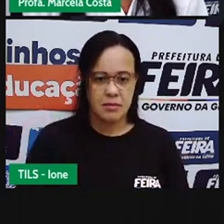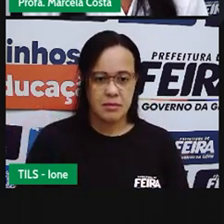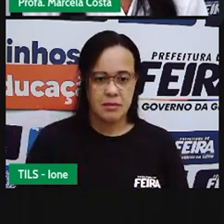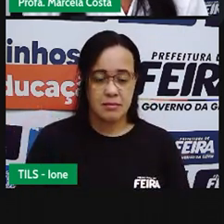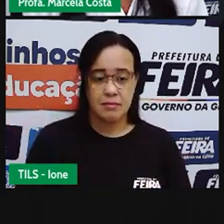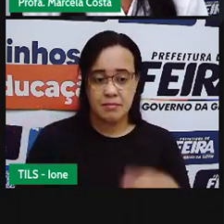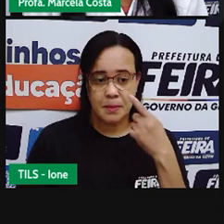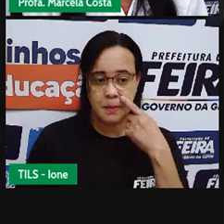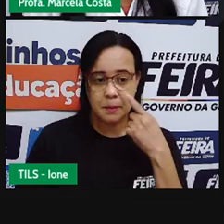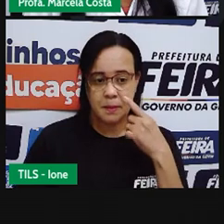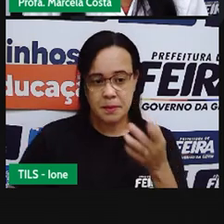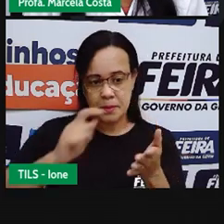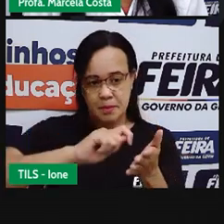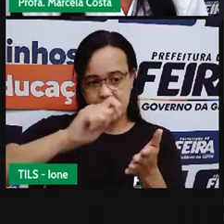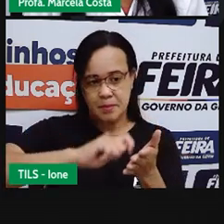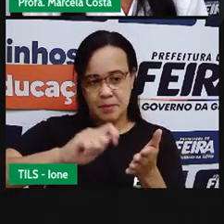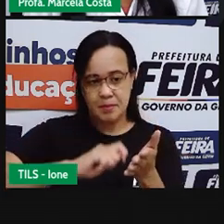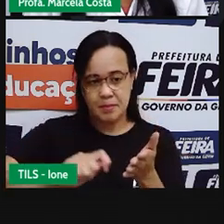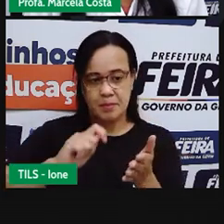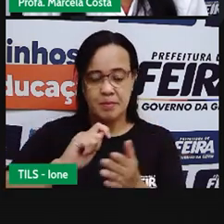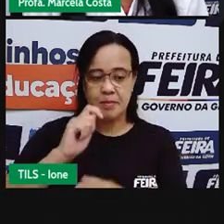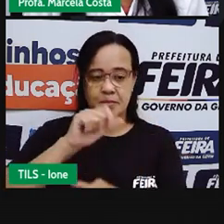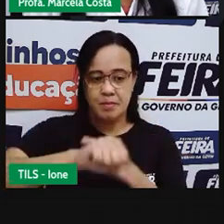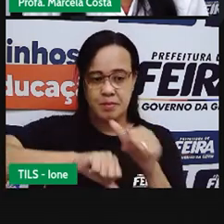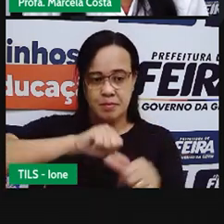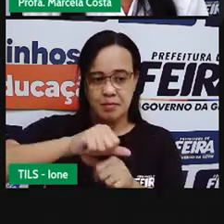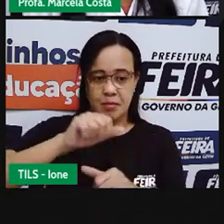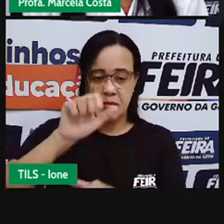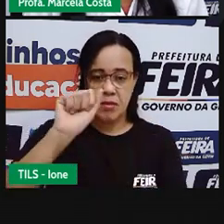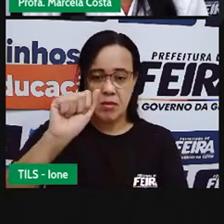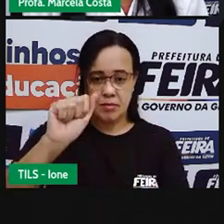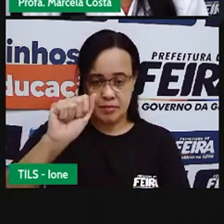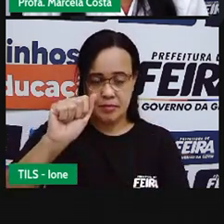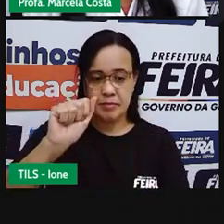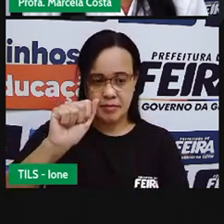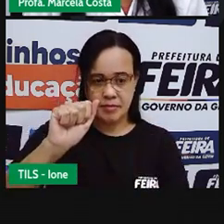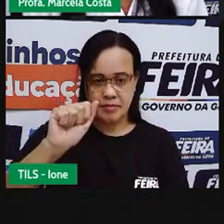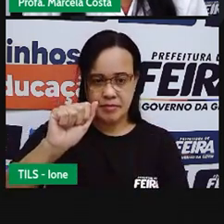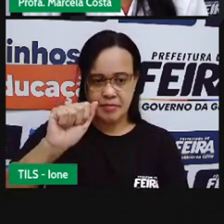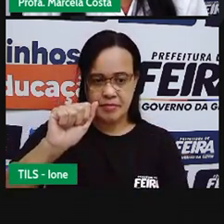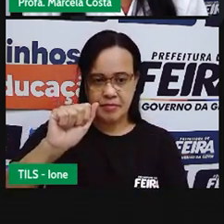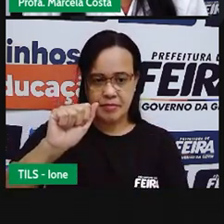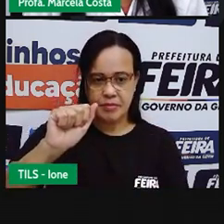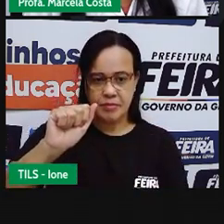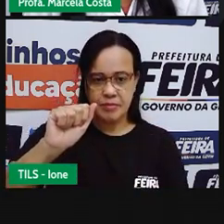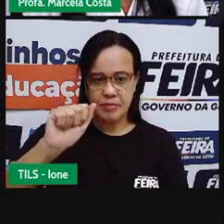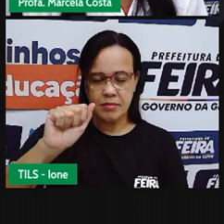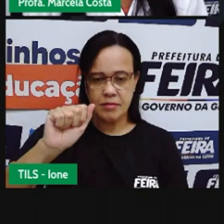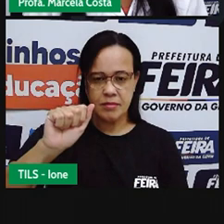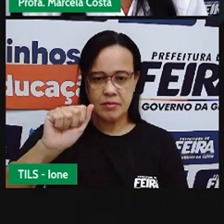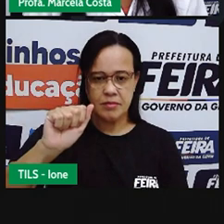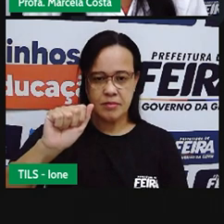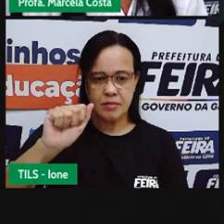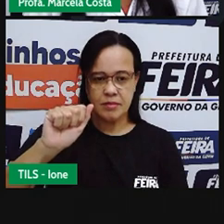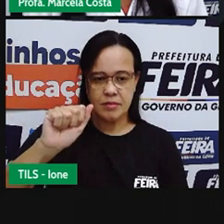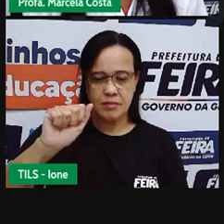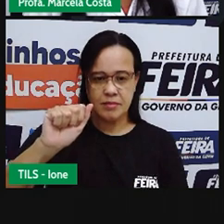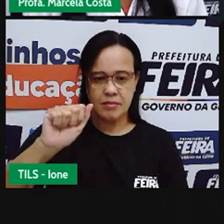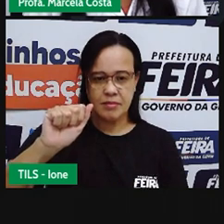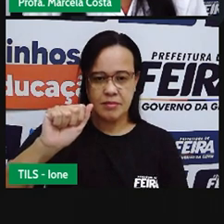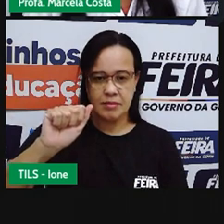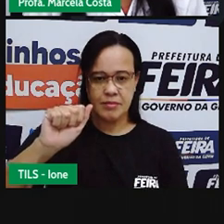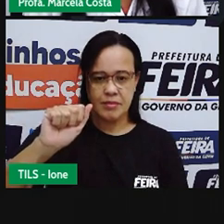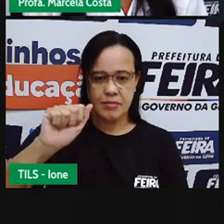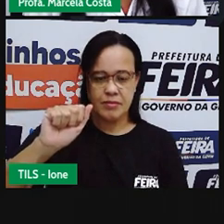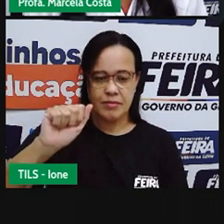Vamos escrever aqui a letra A. Traçado reto para cima, ó, de baixo para cima. Subiu, um